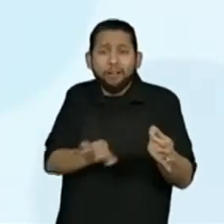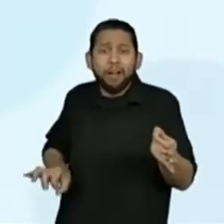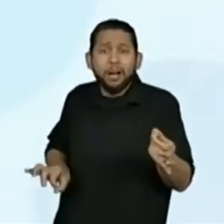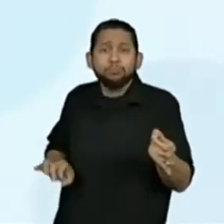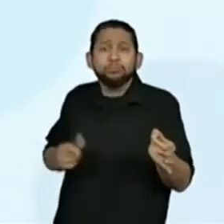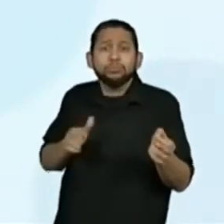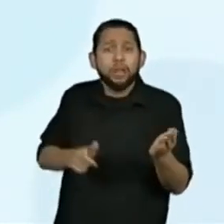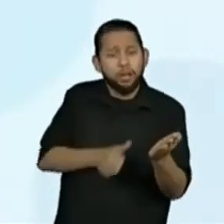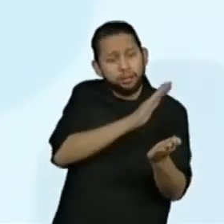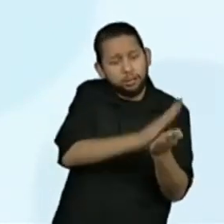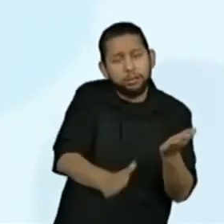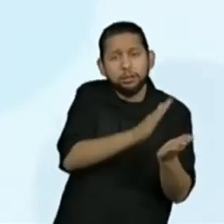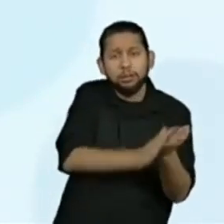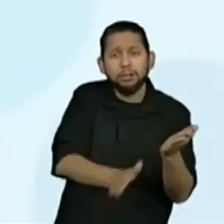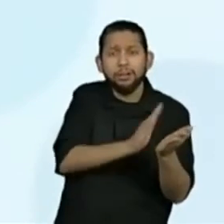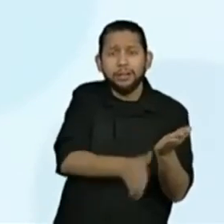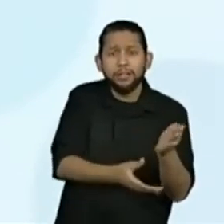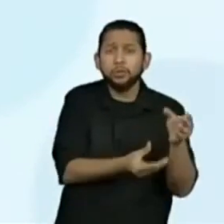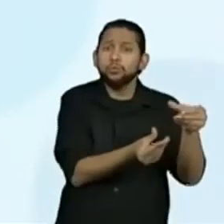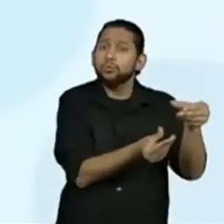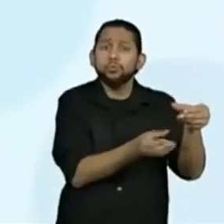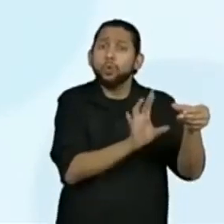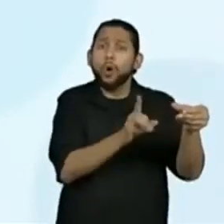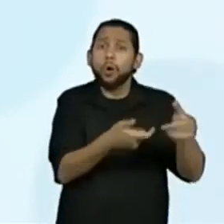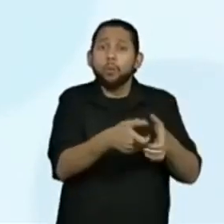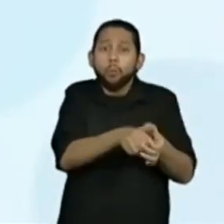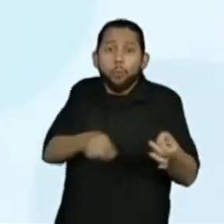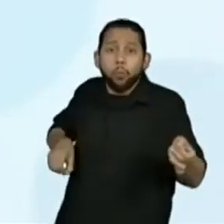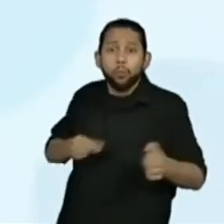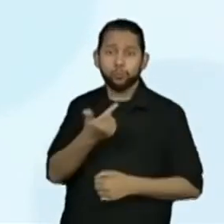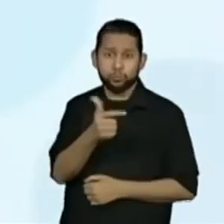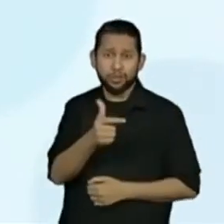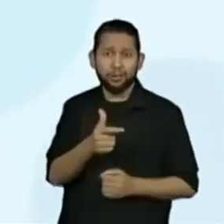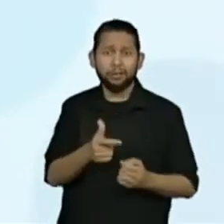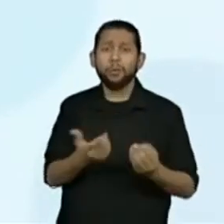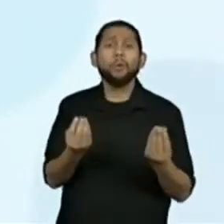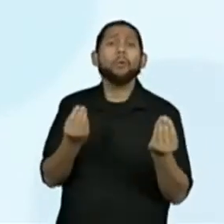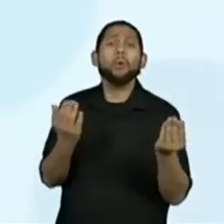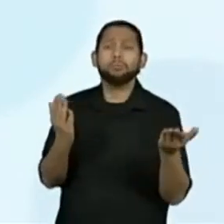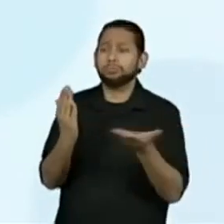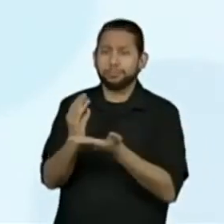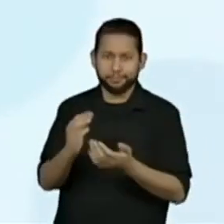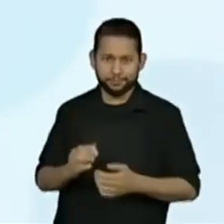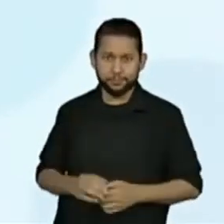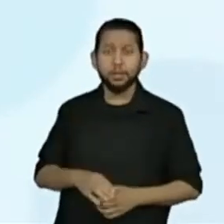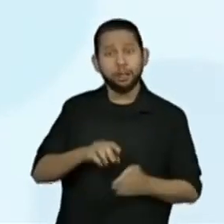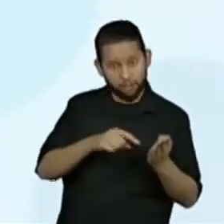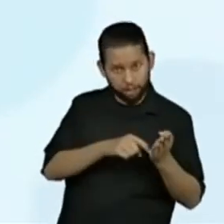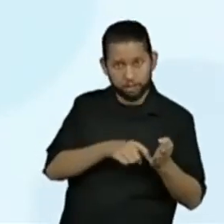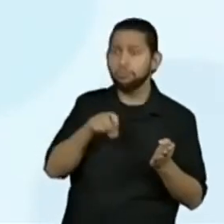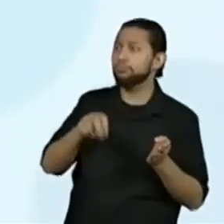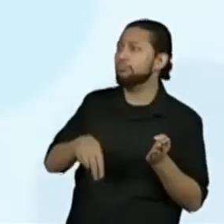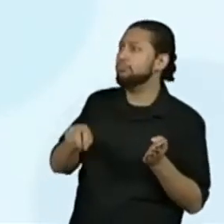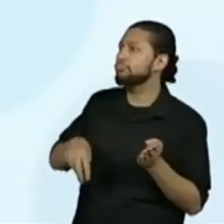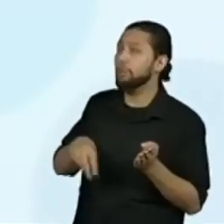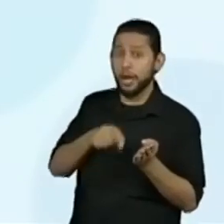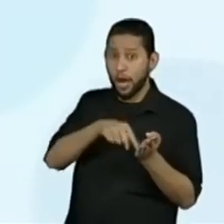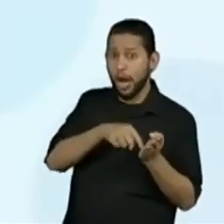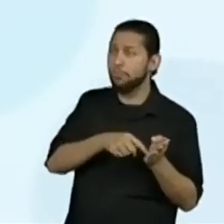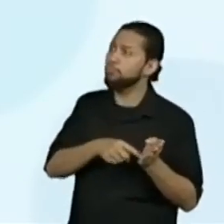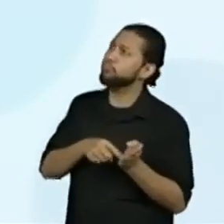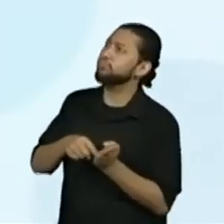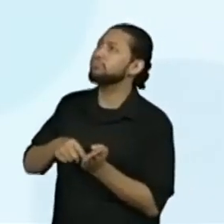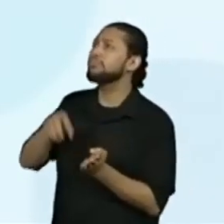conseguia cortar. Foi então até o bosque e pediu às árvores que uma